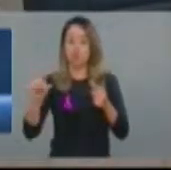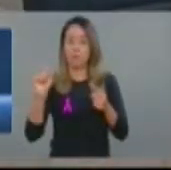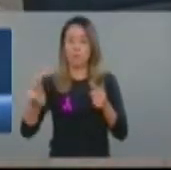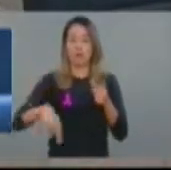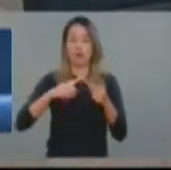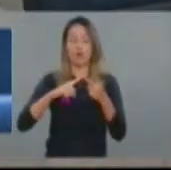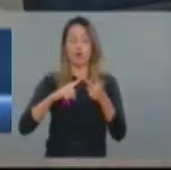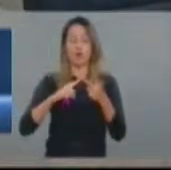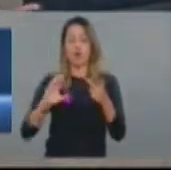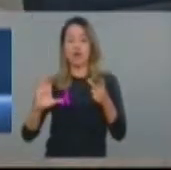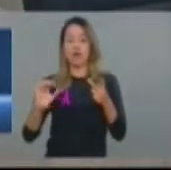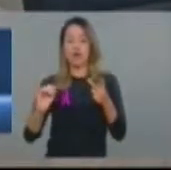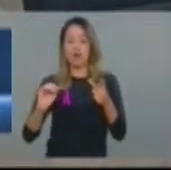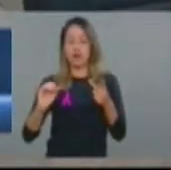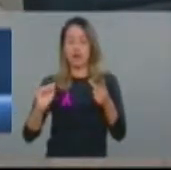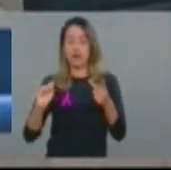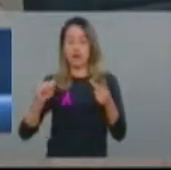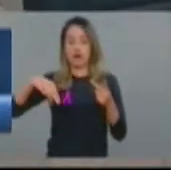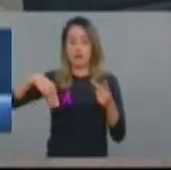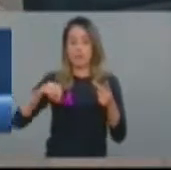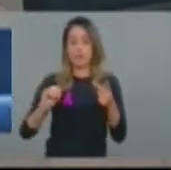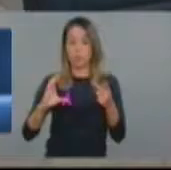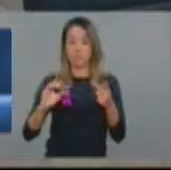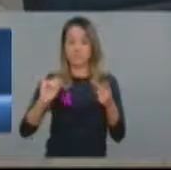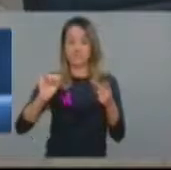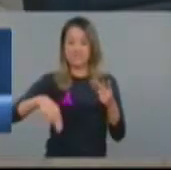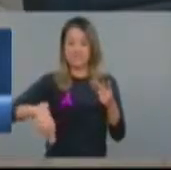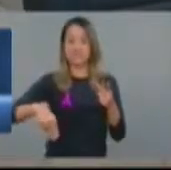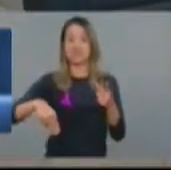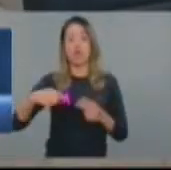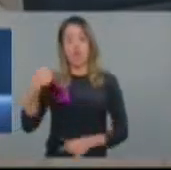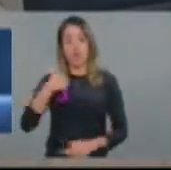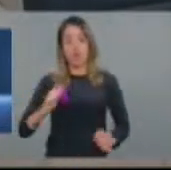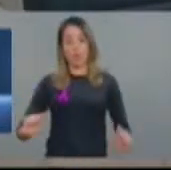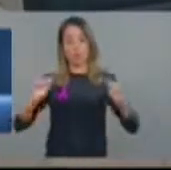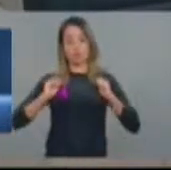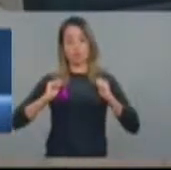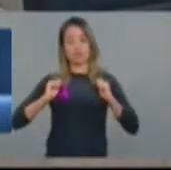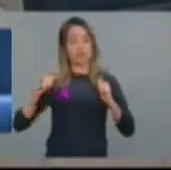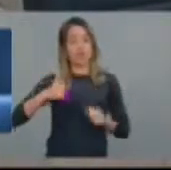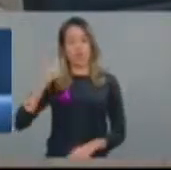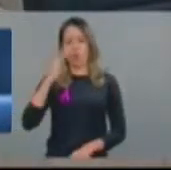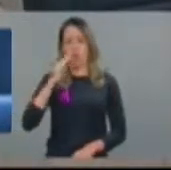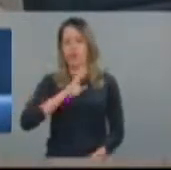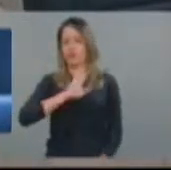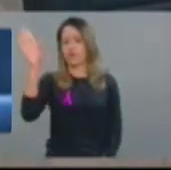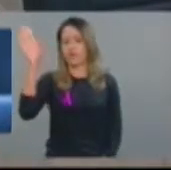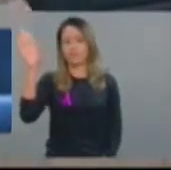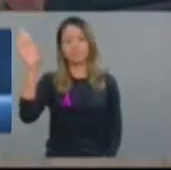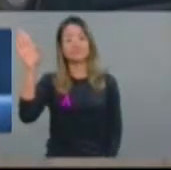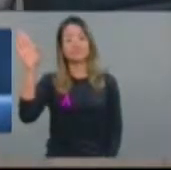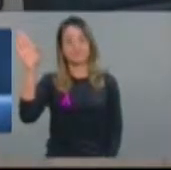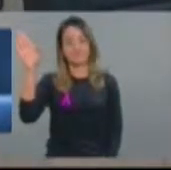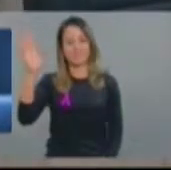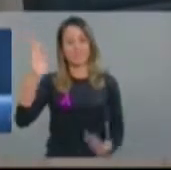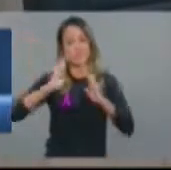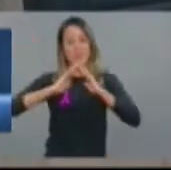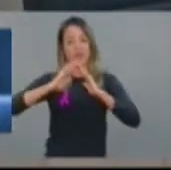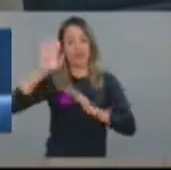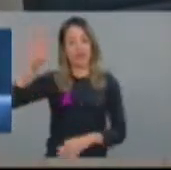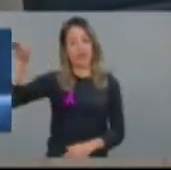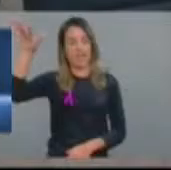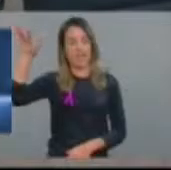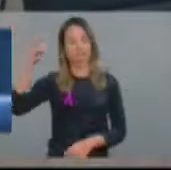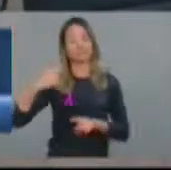Camusim e quatro dias em Sobral, que ali são as praias mais lindas do mundo. Será um privilégio para Camusim, sem dúvida Pois é, muito bom aquelas praias. Então, eu queria saber, deputado Sérgio, como é que